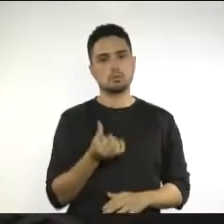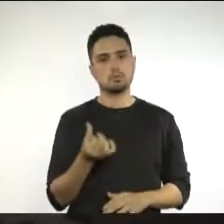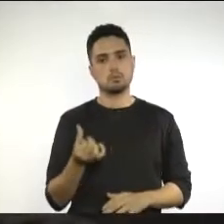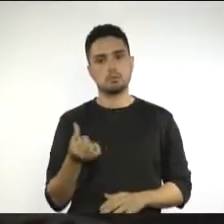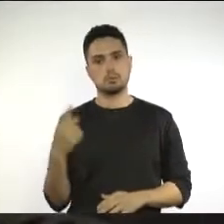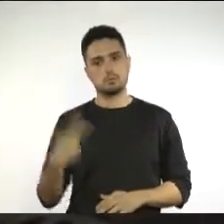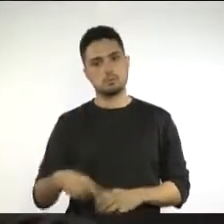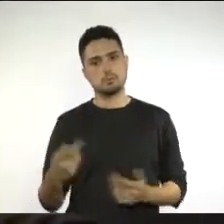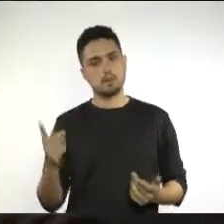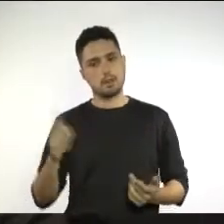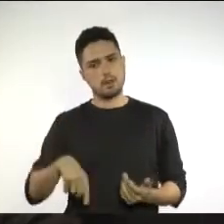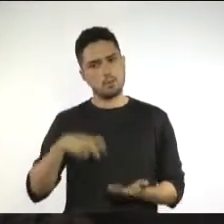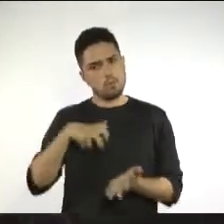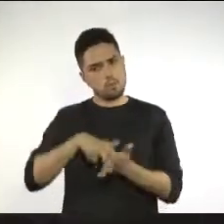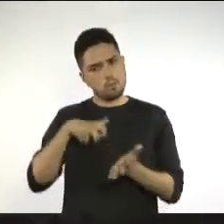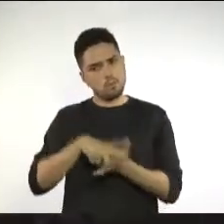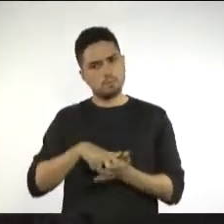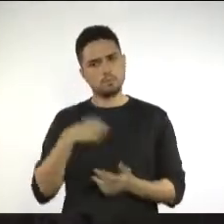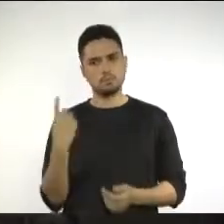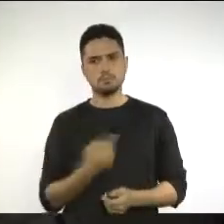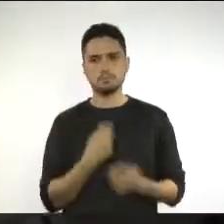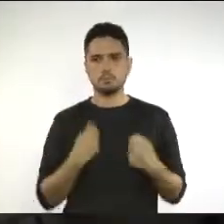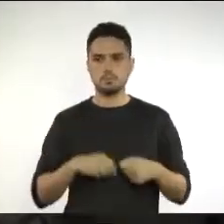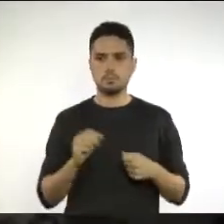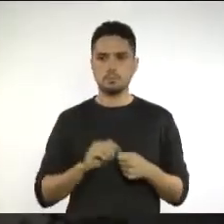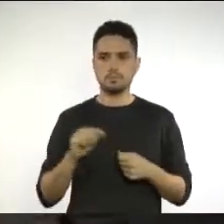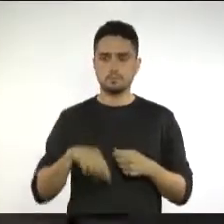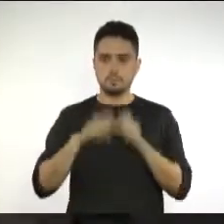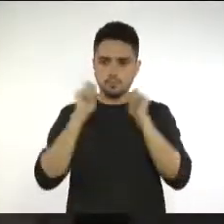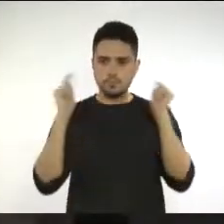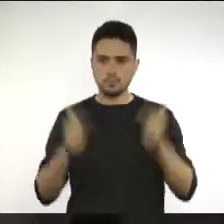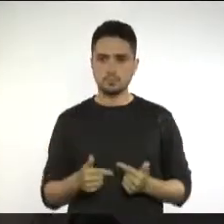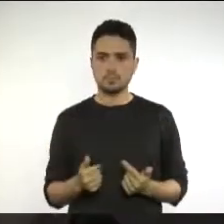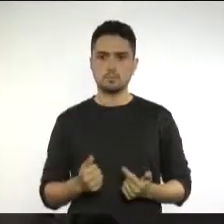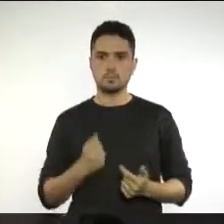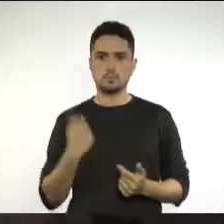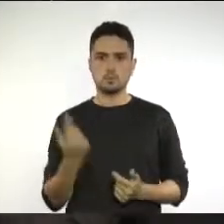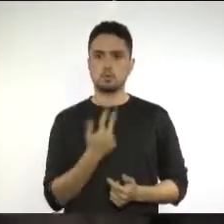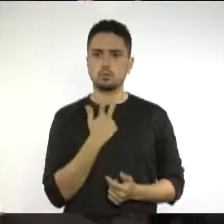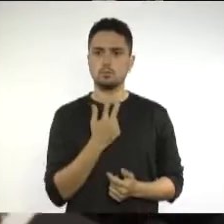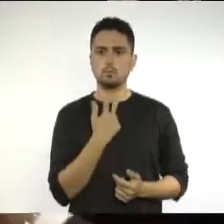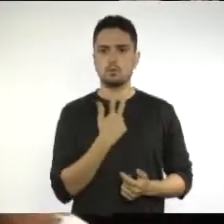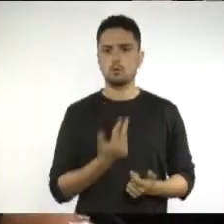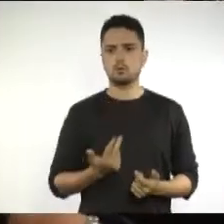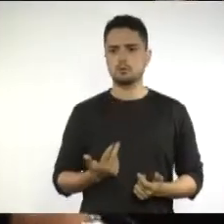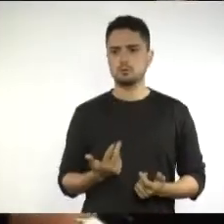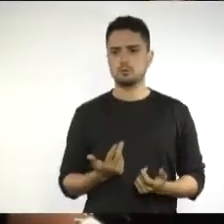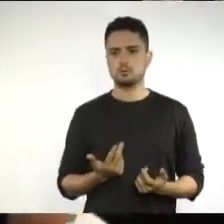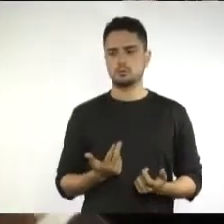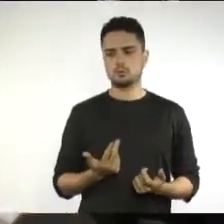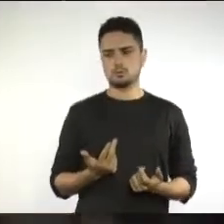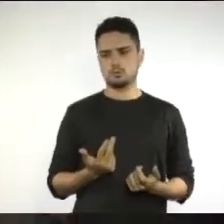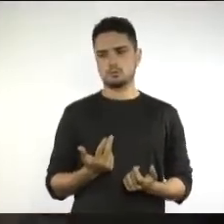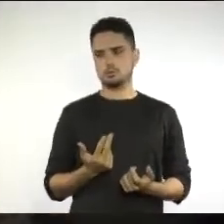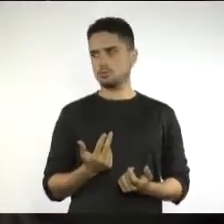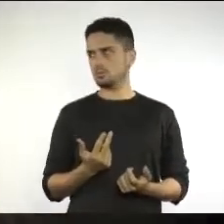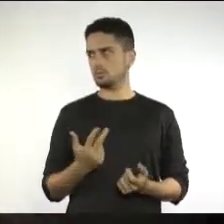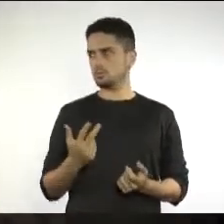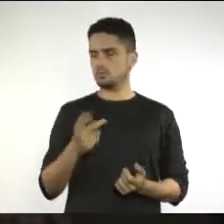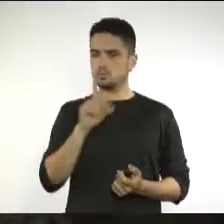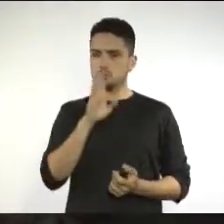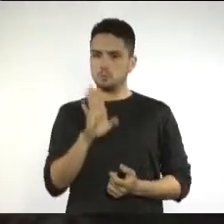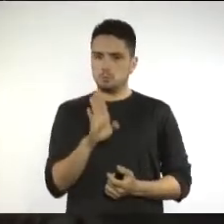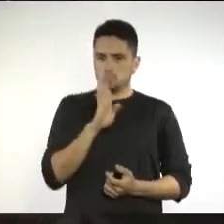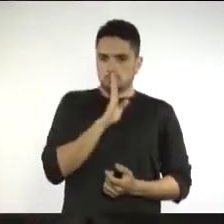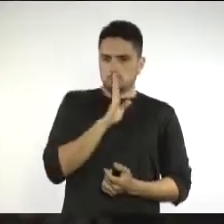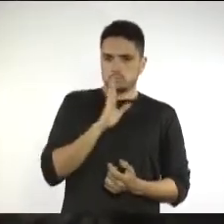é um dever de agir deste Parlamento. Não podemos, em hipótese alguma, nos omitirmos, sob pena, inclusive,